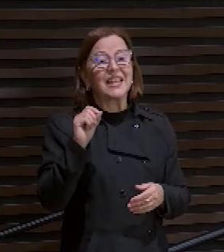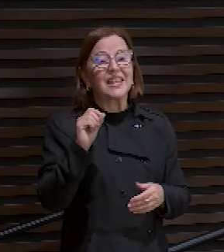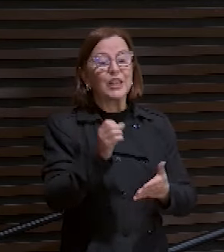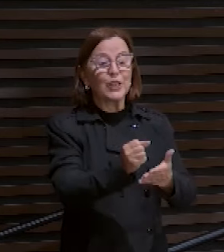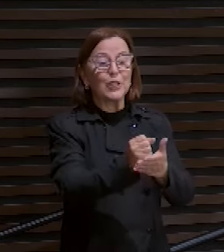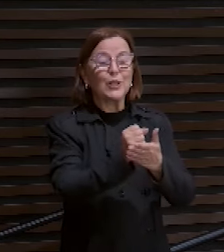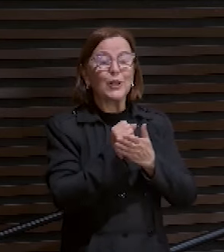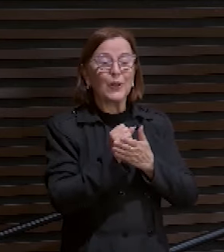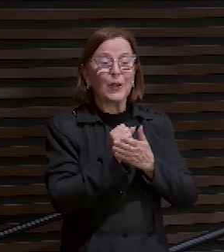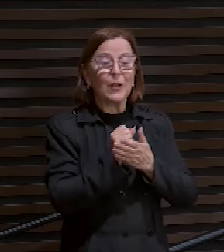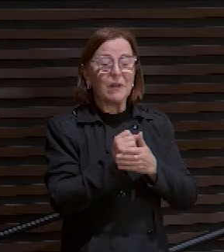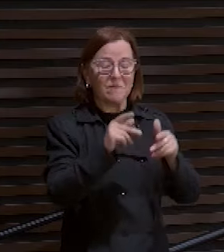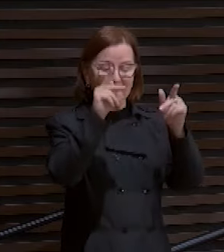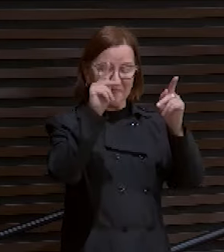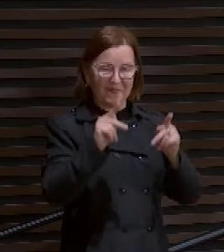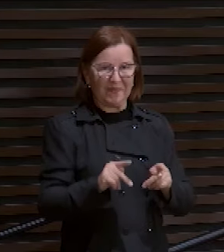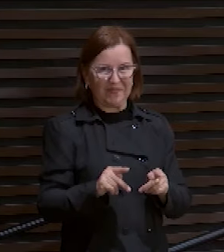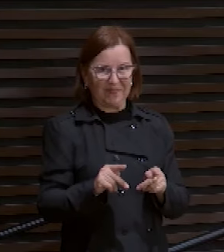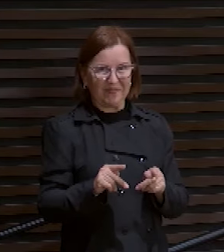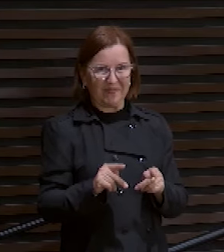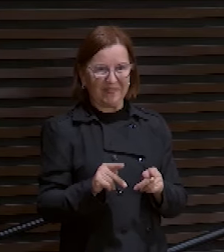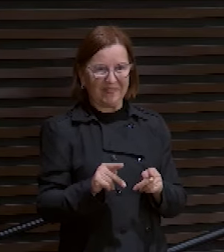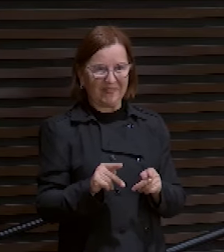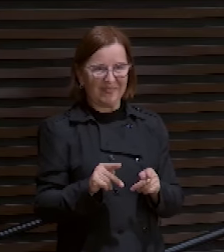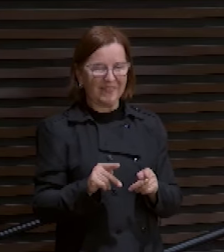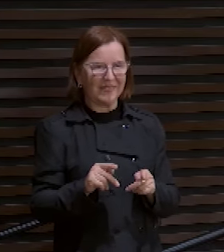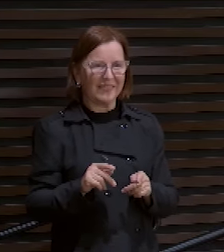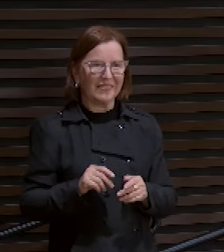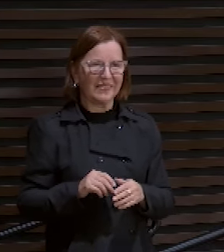Socorro o quê? Bem presente.